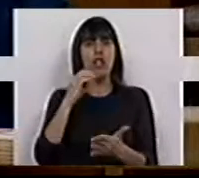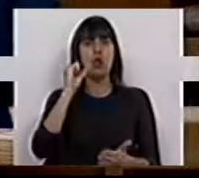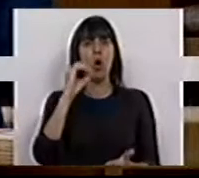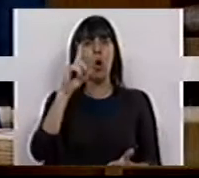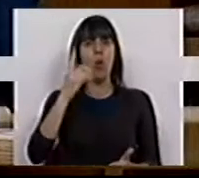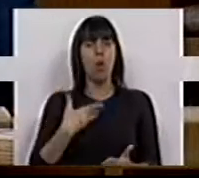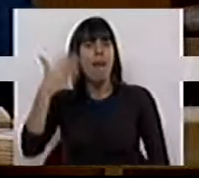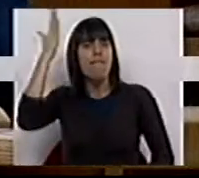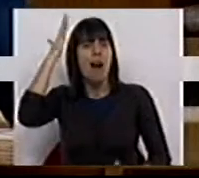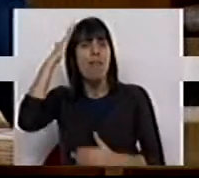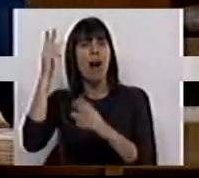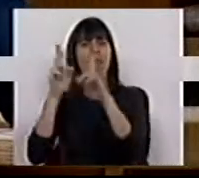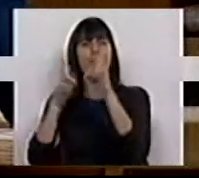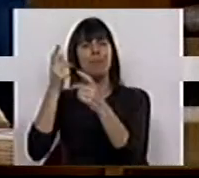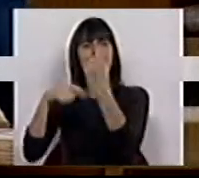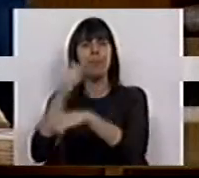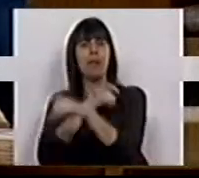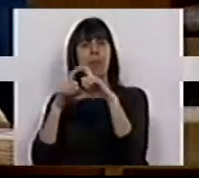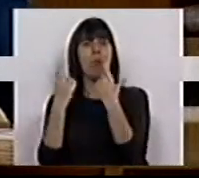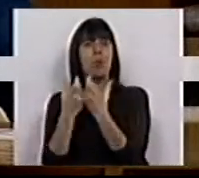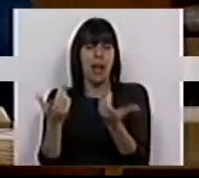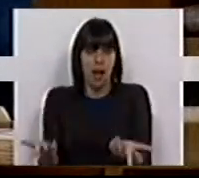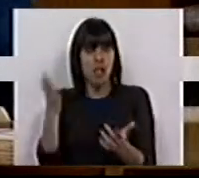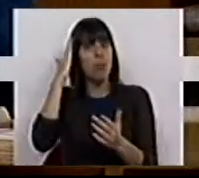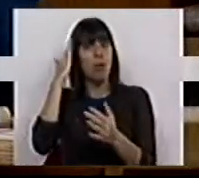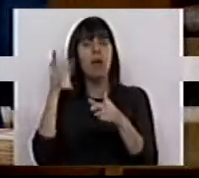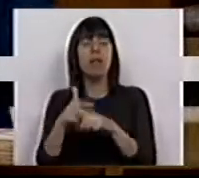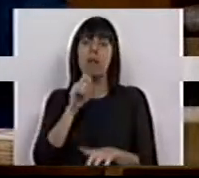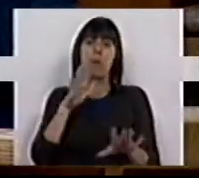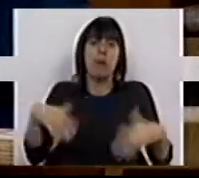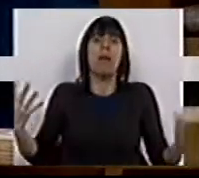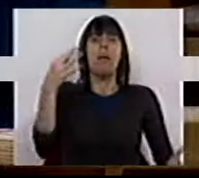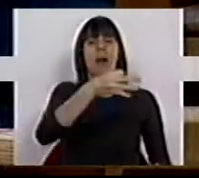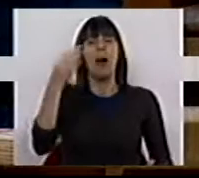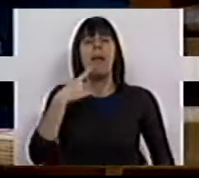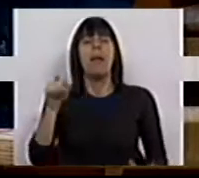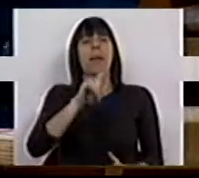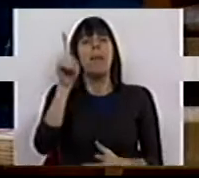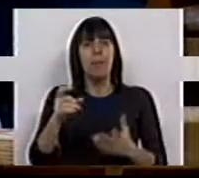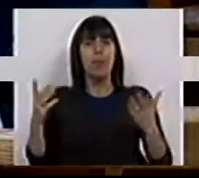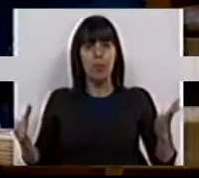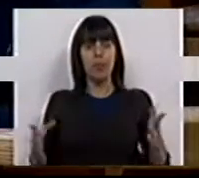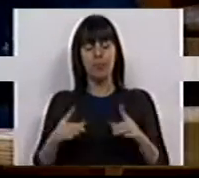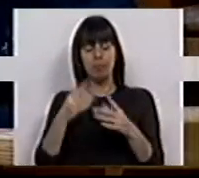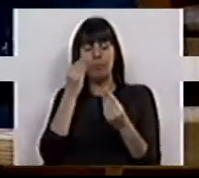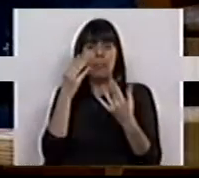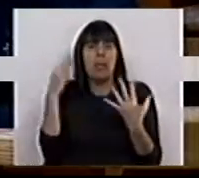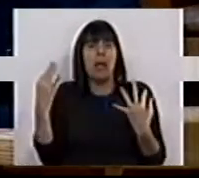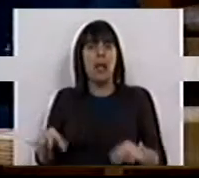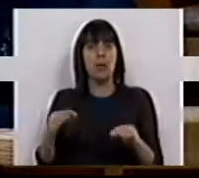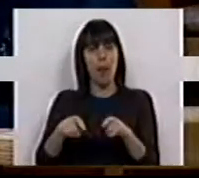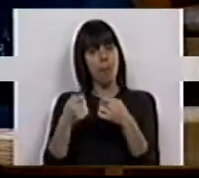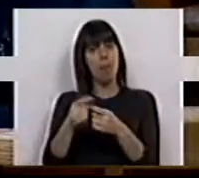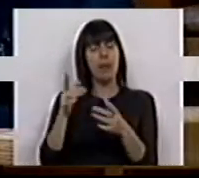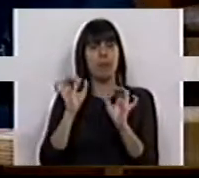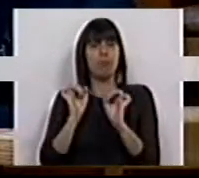e da especulação imobiliária à sua volta. Bem pode Paulo Portas perguntar-se, com a naturalidade dos